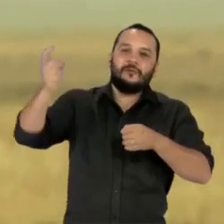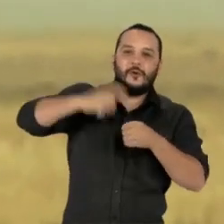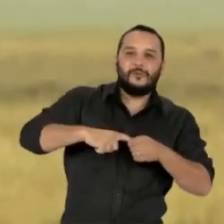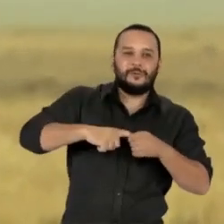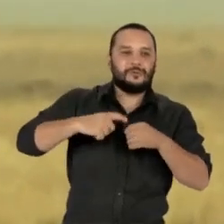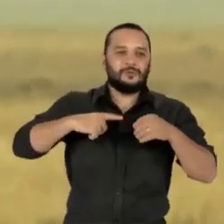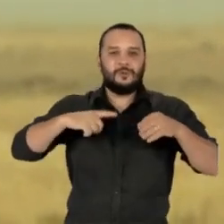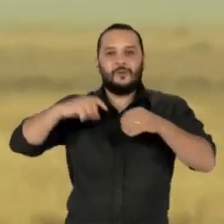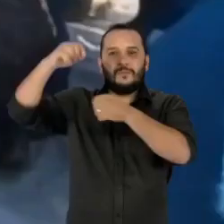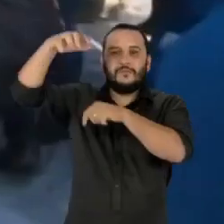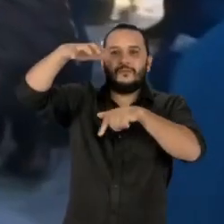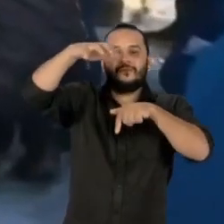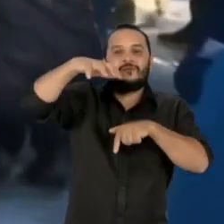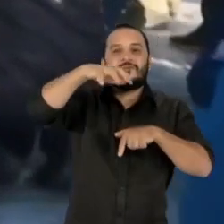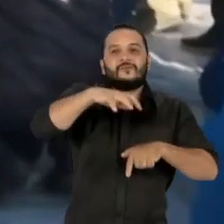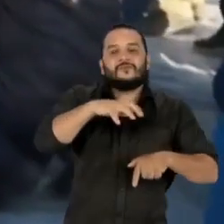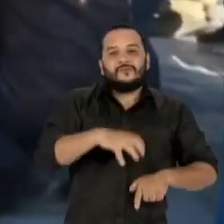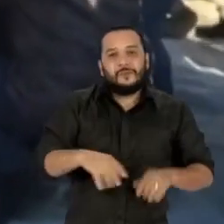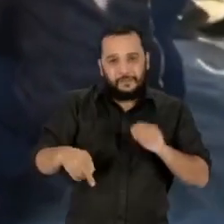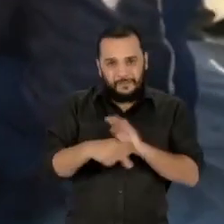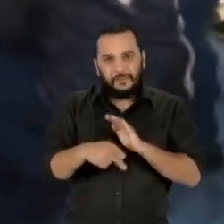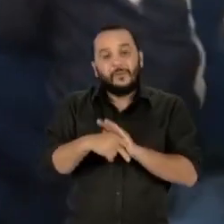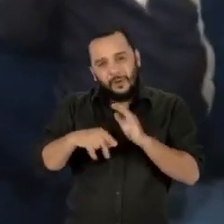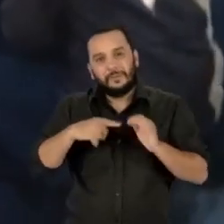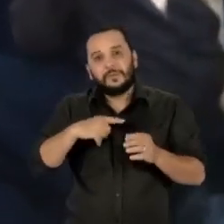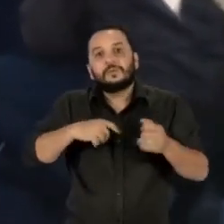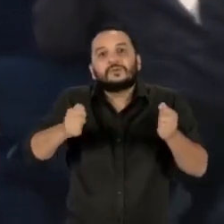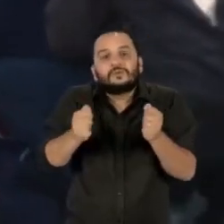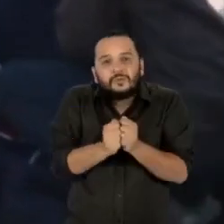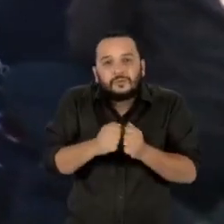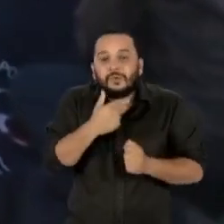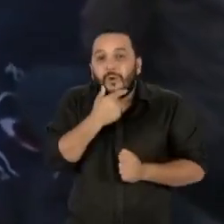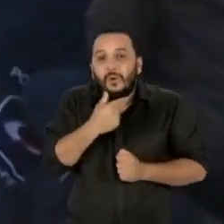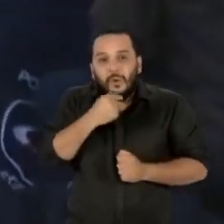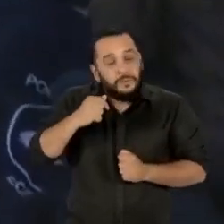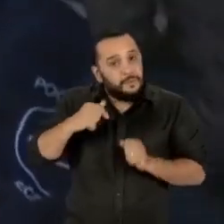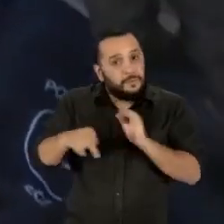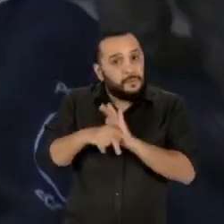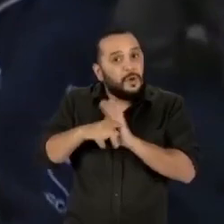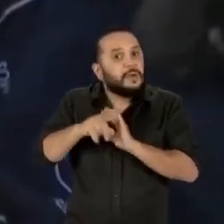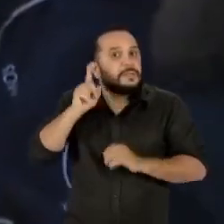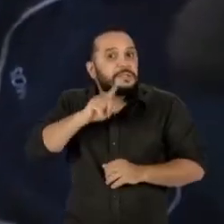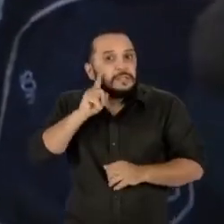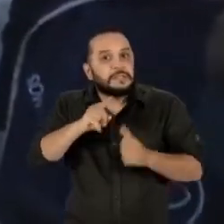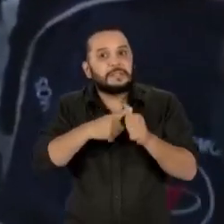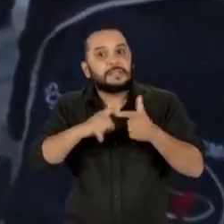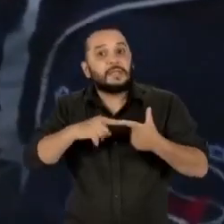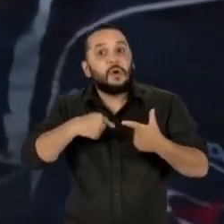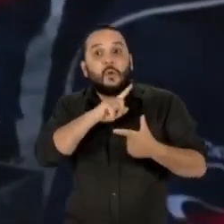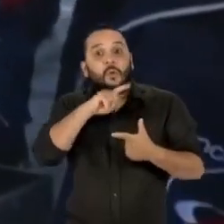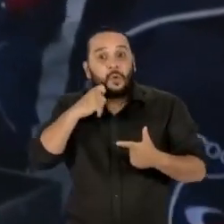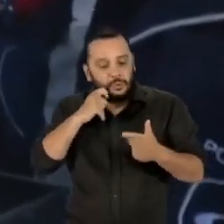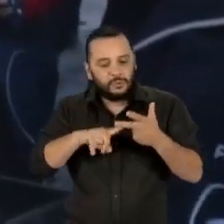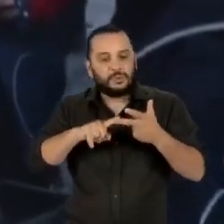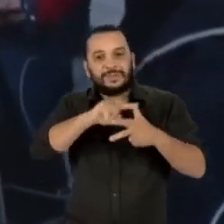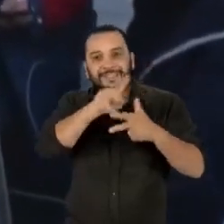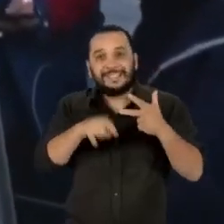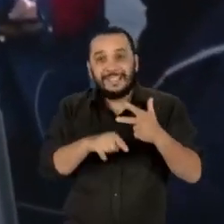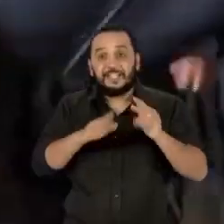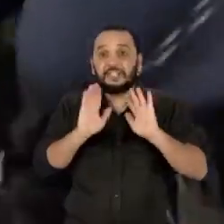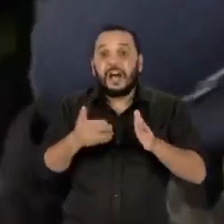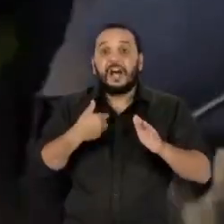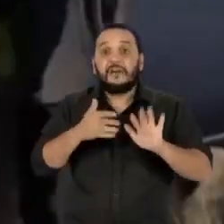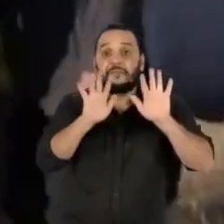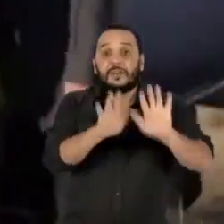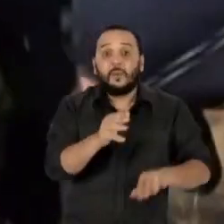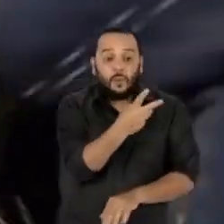nas estepes do Cazaquistão junto com o norte-americano Nick Hegg e o russo Alexei Oshinin que passaram mais de 200 dias